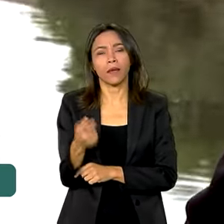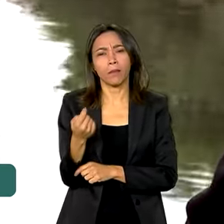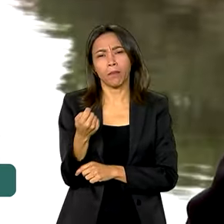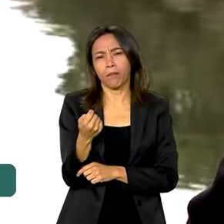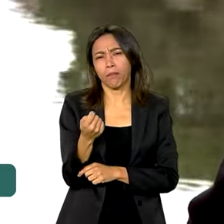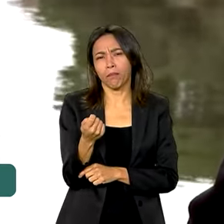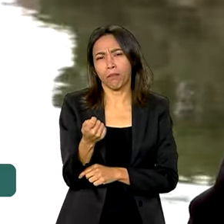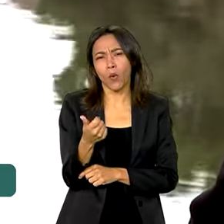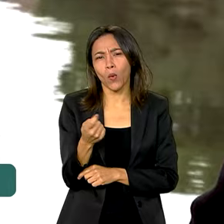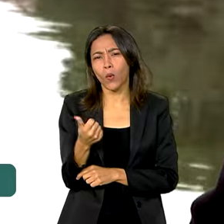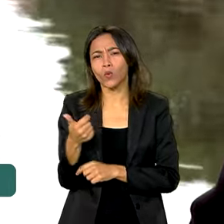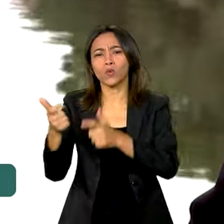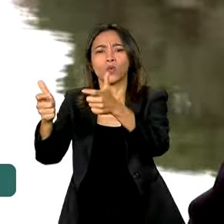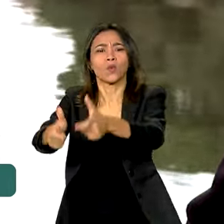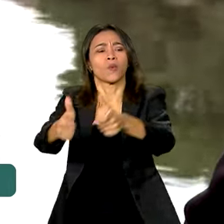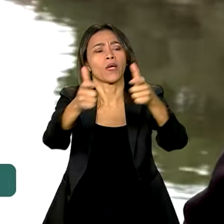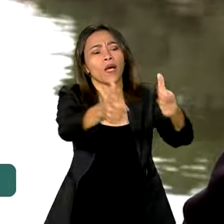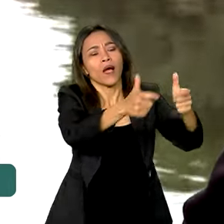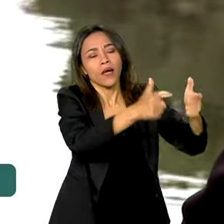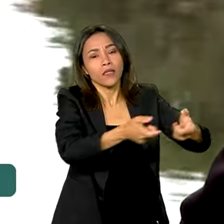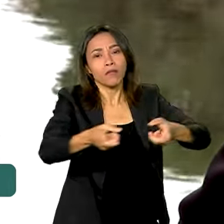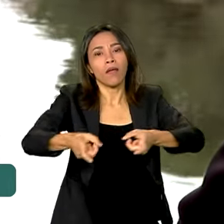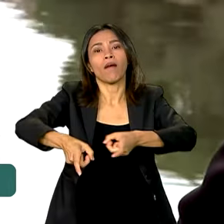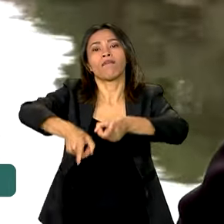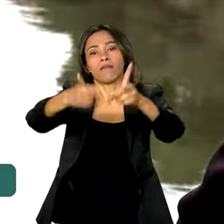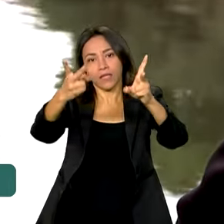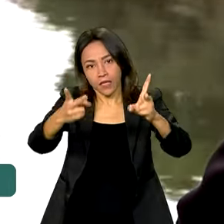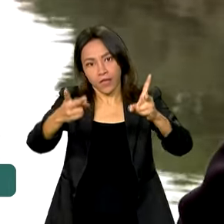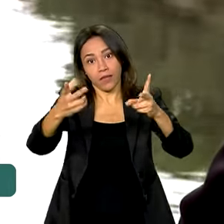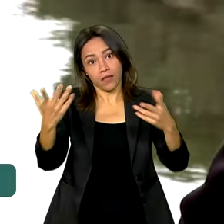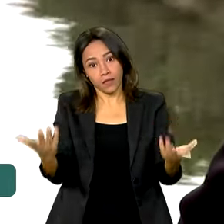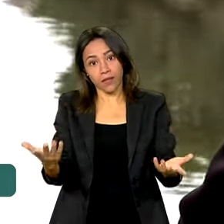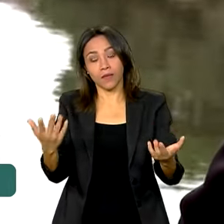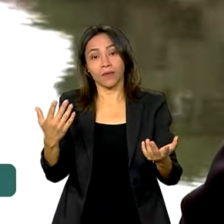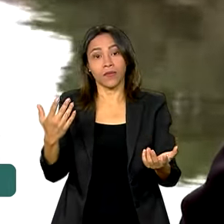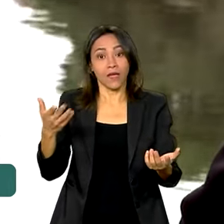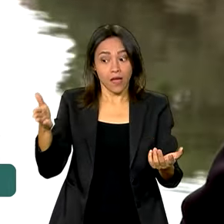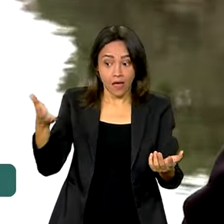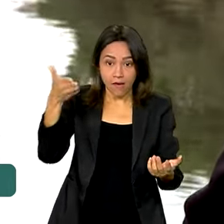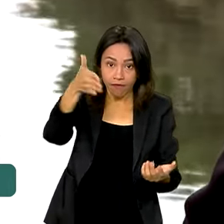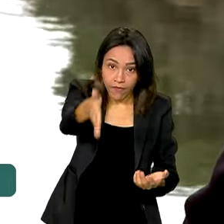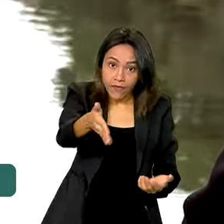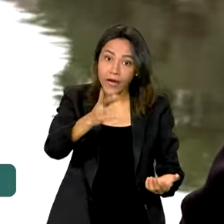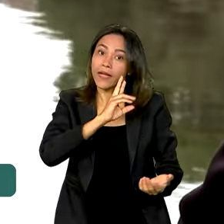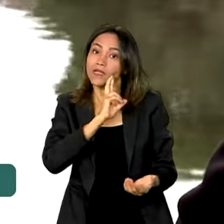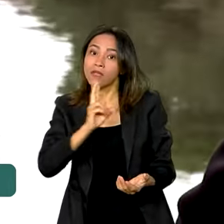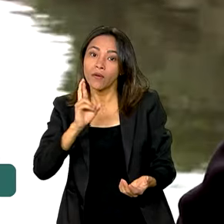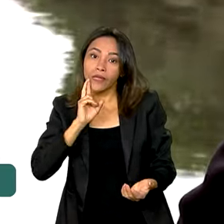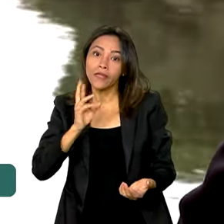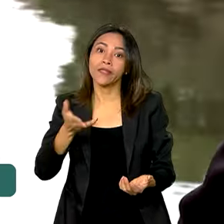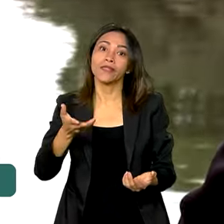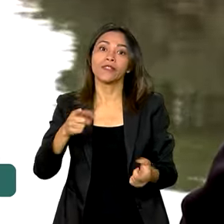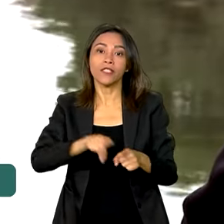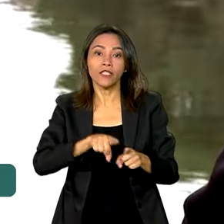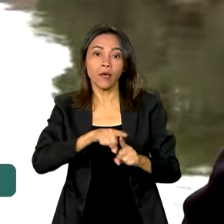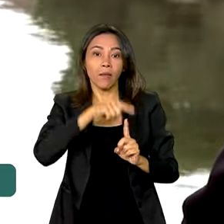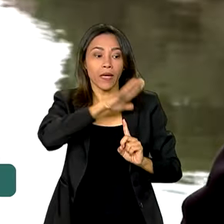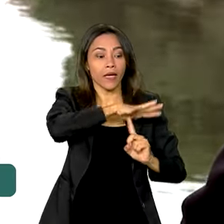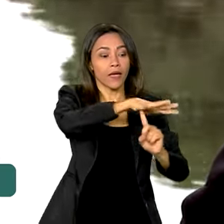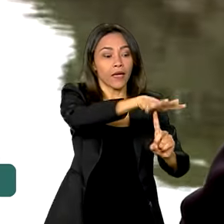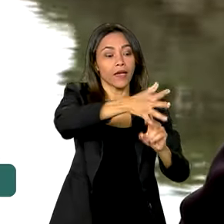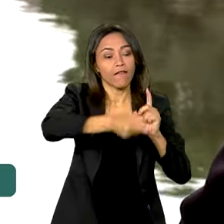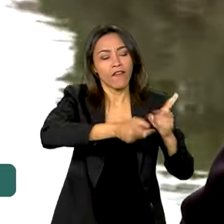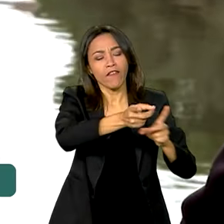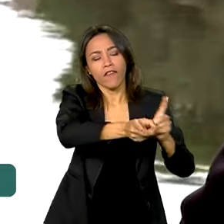pontos de revenda de peixe, né? Então ela acaba cessando. É, restaurantes e mercado público é a